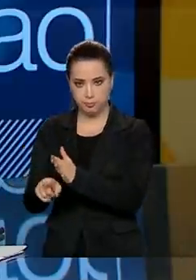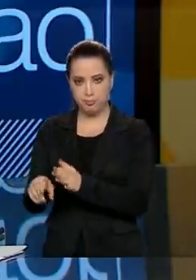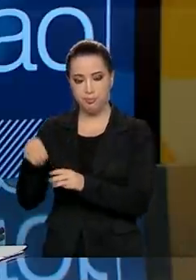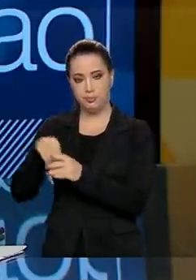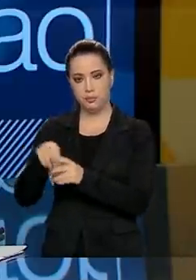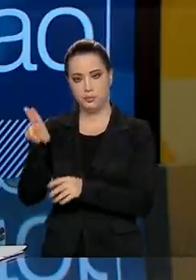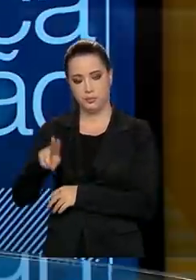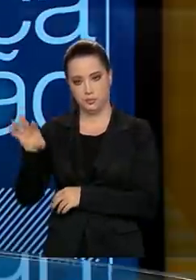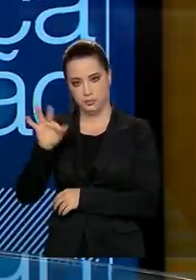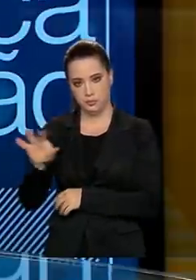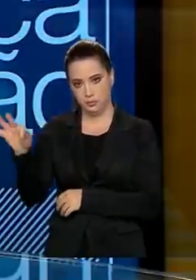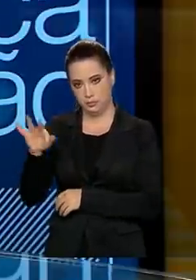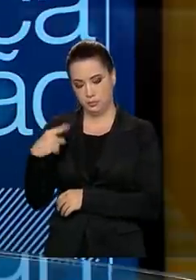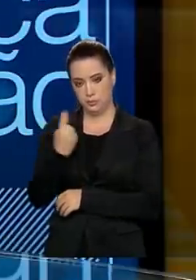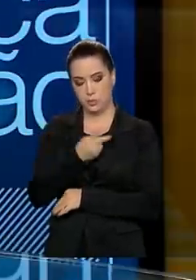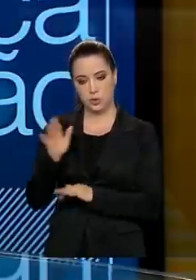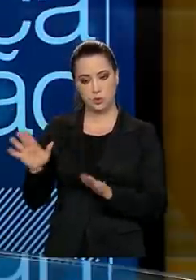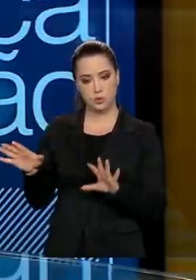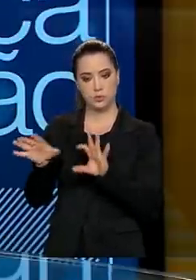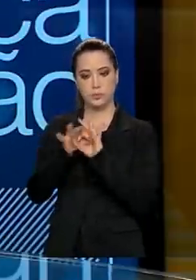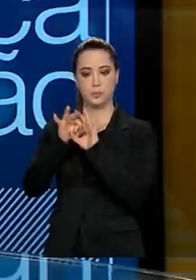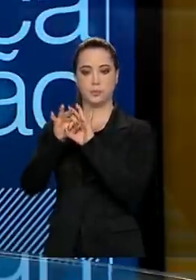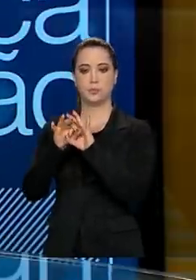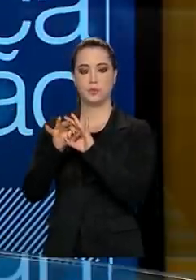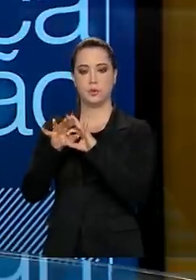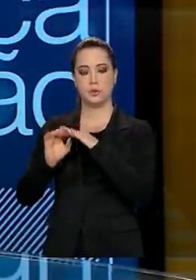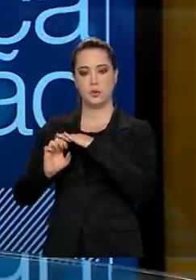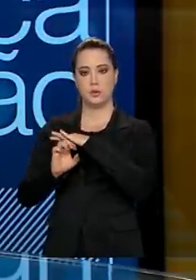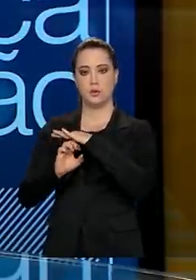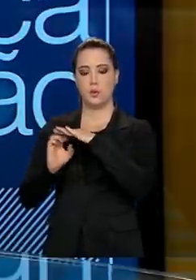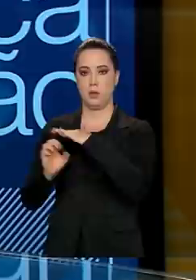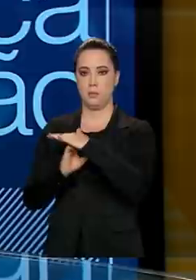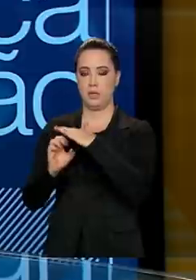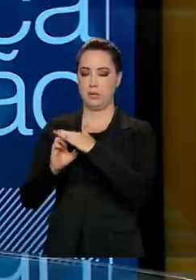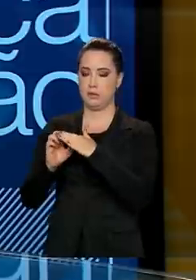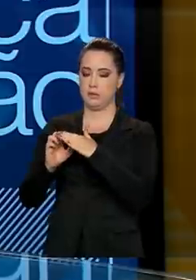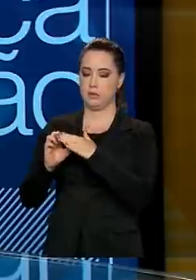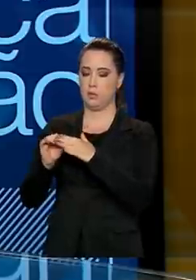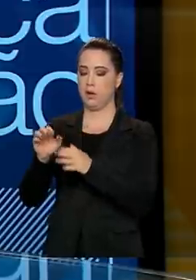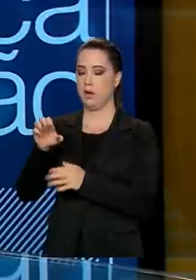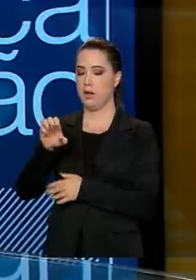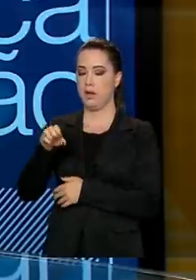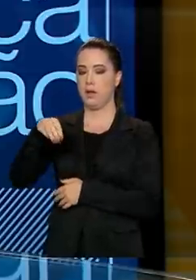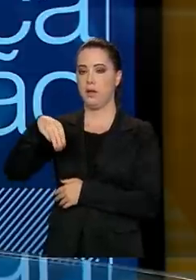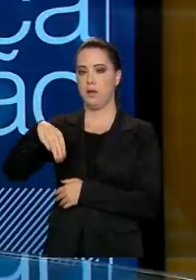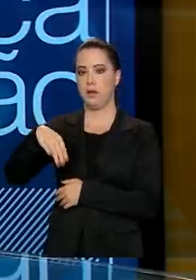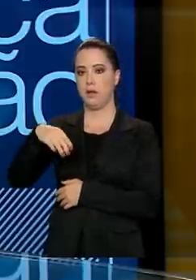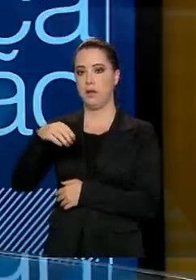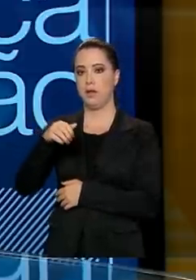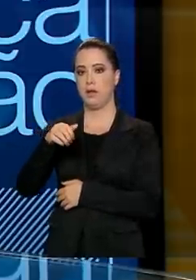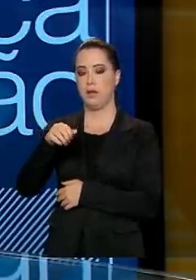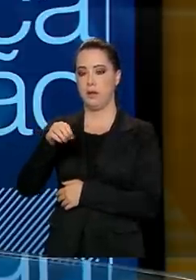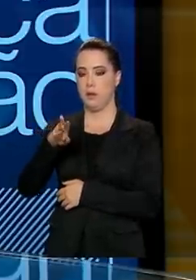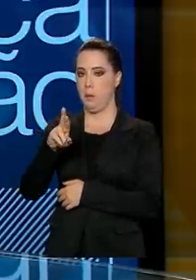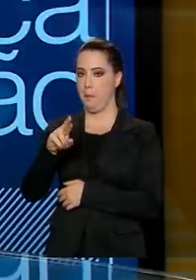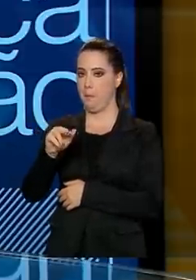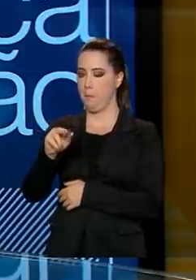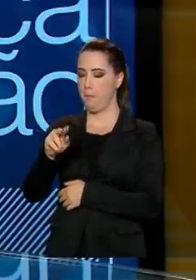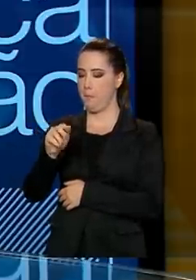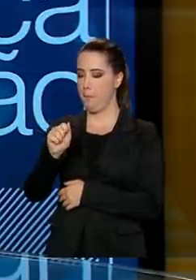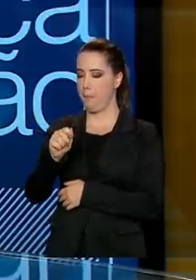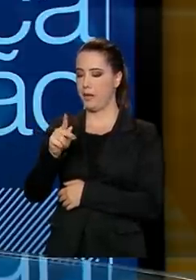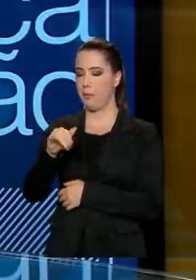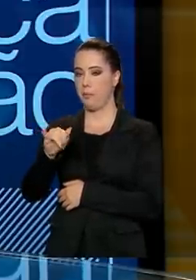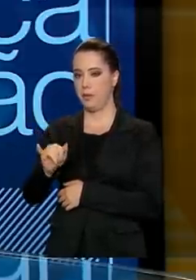federais. Nós fechamos agora com a Embrapi um projeto chamado Educação 4.0, Paulo. Esse projeto, ele está focado